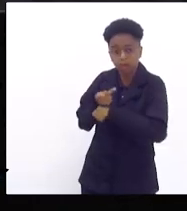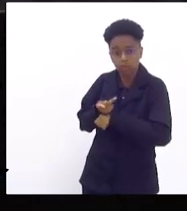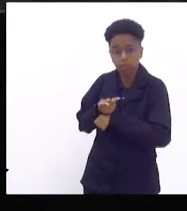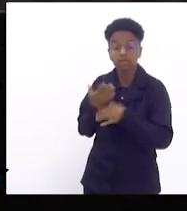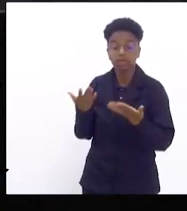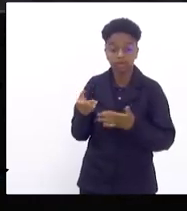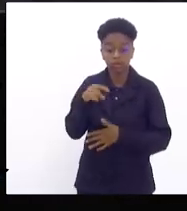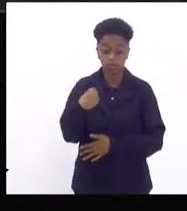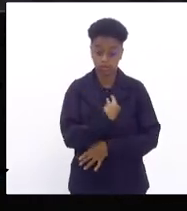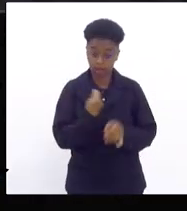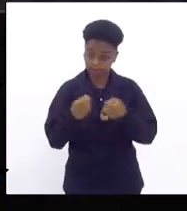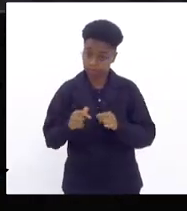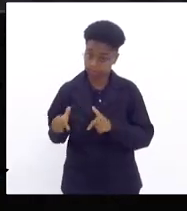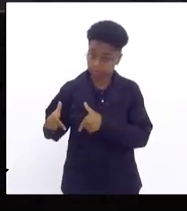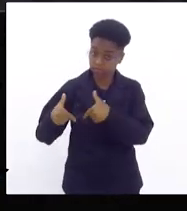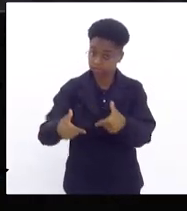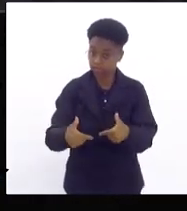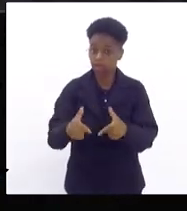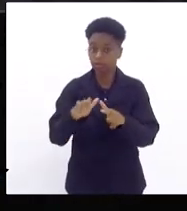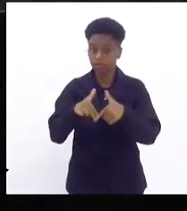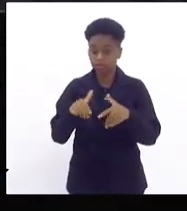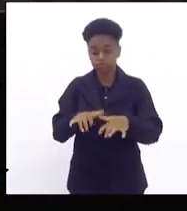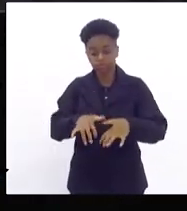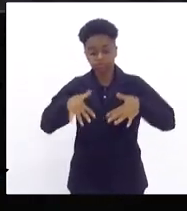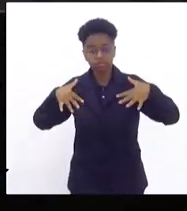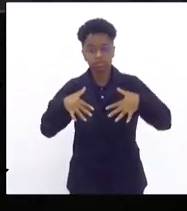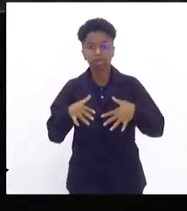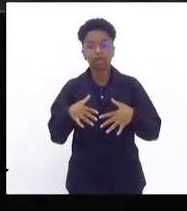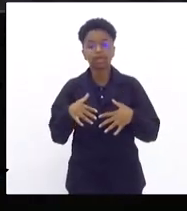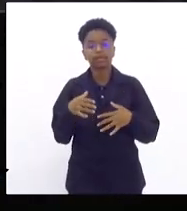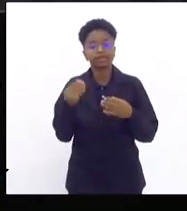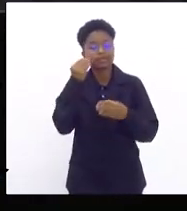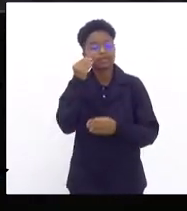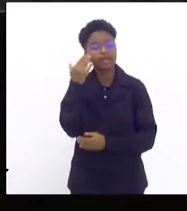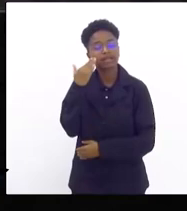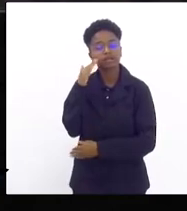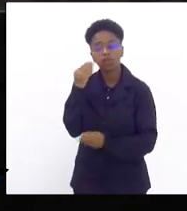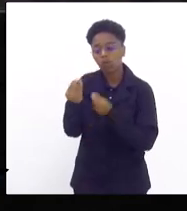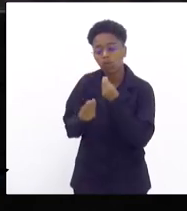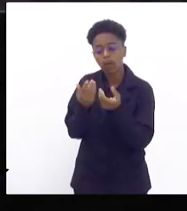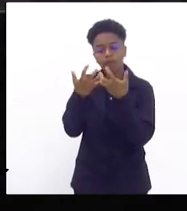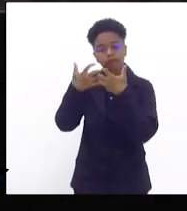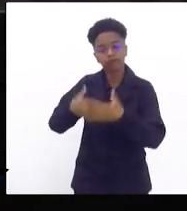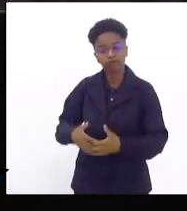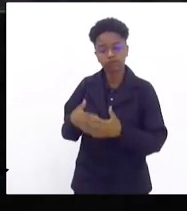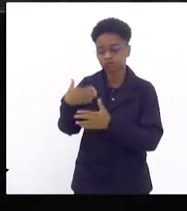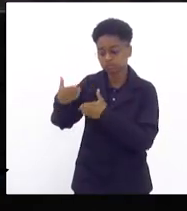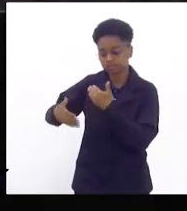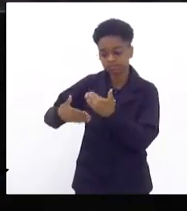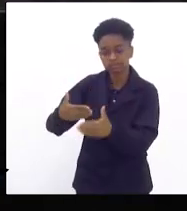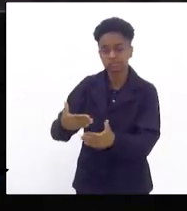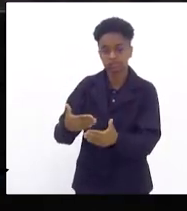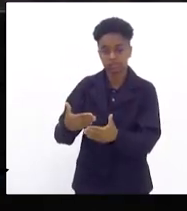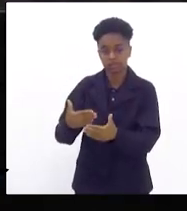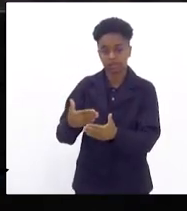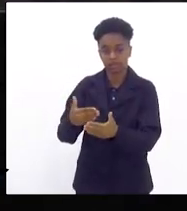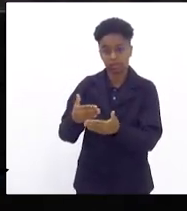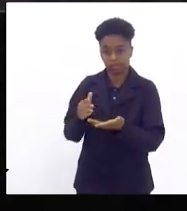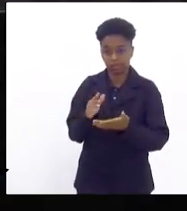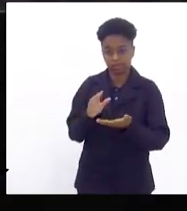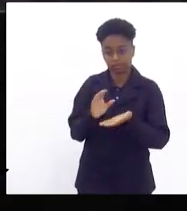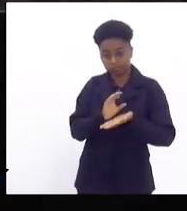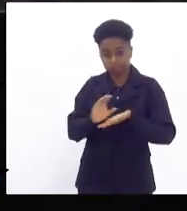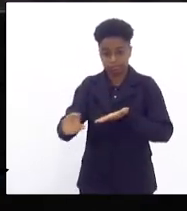papel através das audiências públicas de entender como é que está funcionando esse processo de concessão dessas